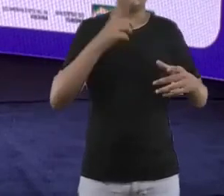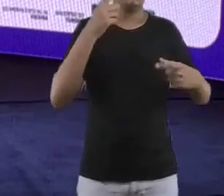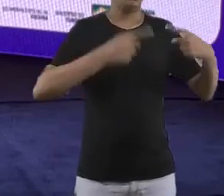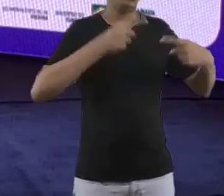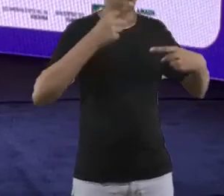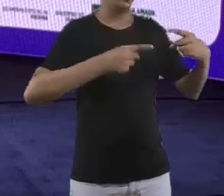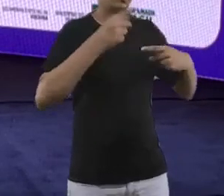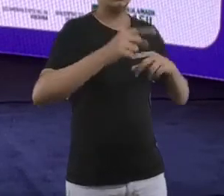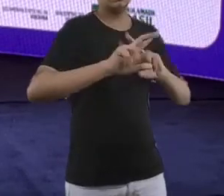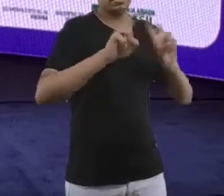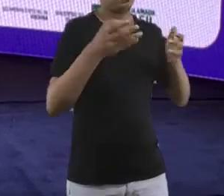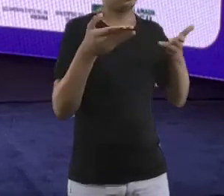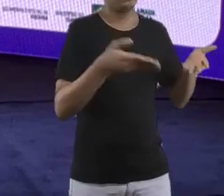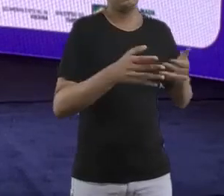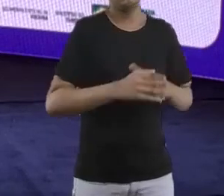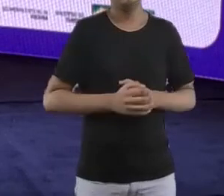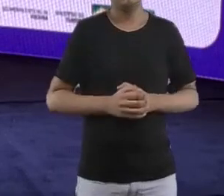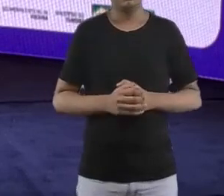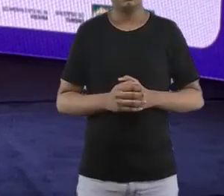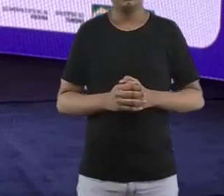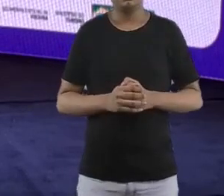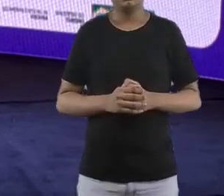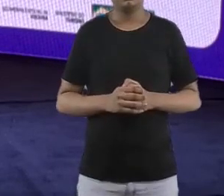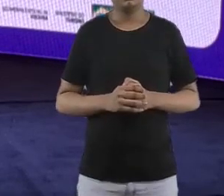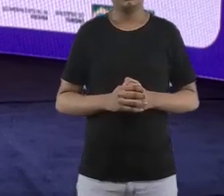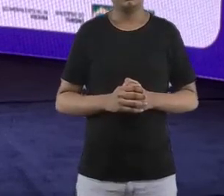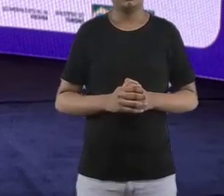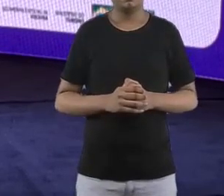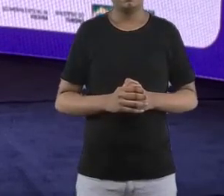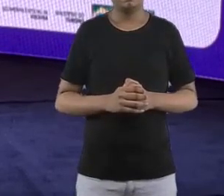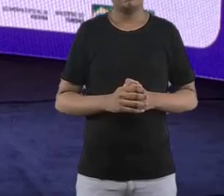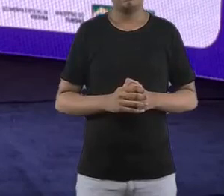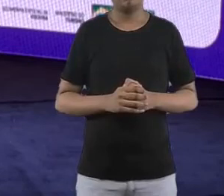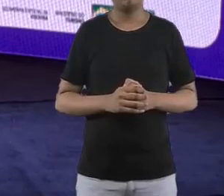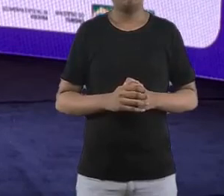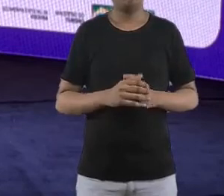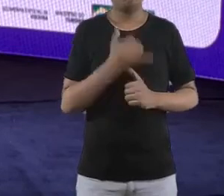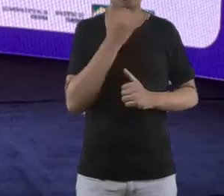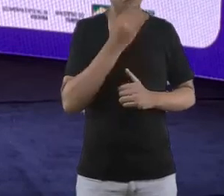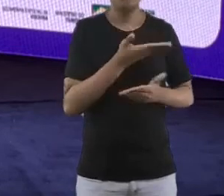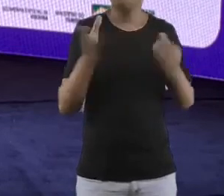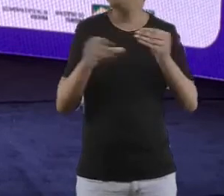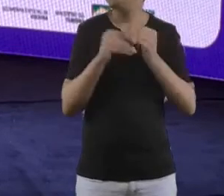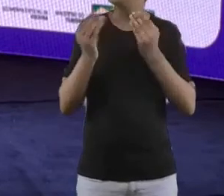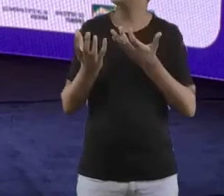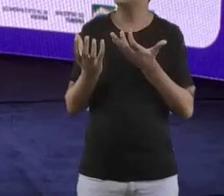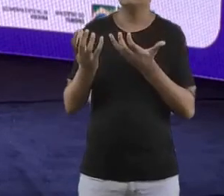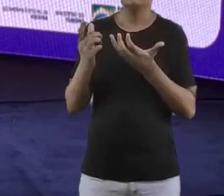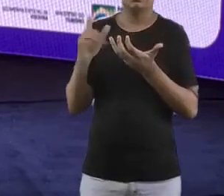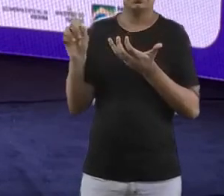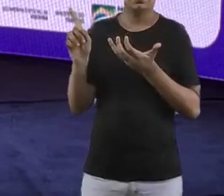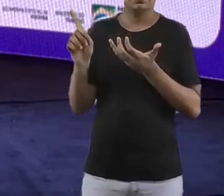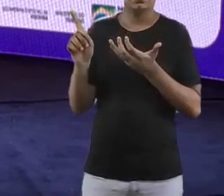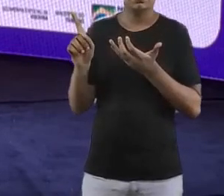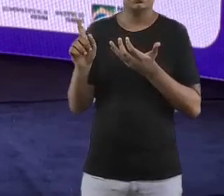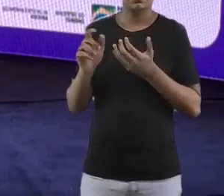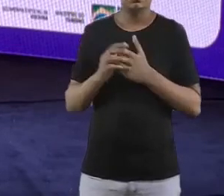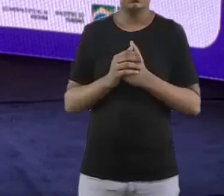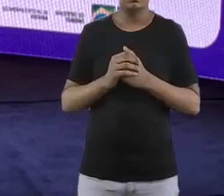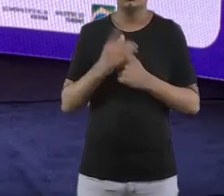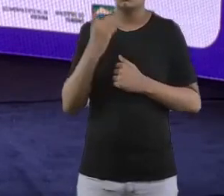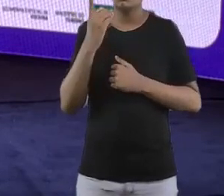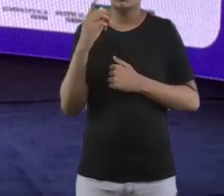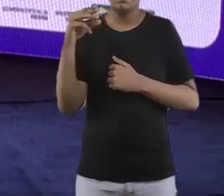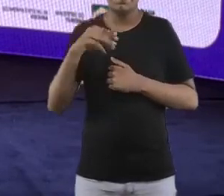produto, né? Exato. Desculpe, pode falar. Pode falar. Tem mais painel aqui, menina. Me disse que um minuto e quarenta, mas